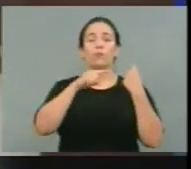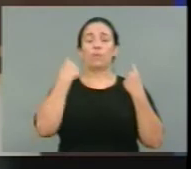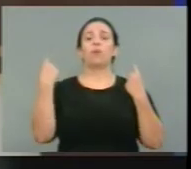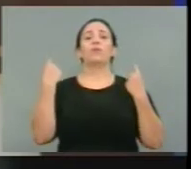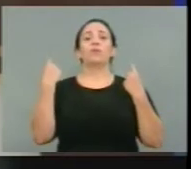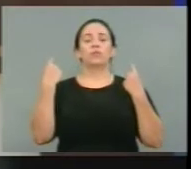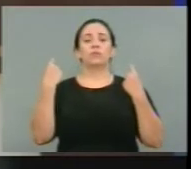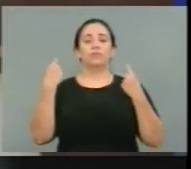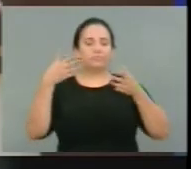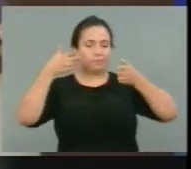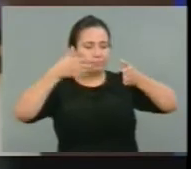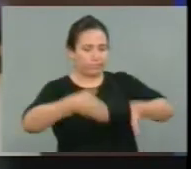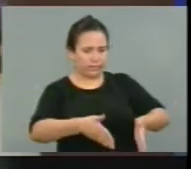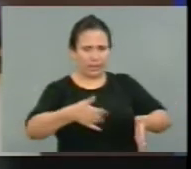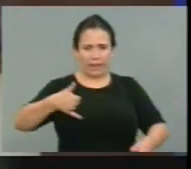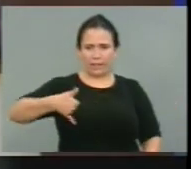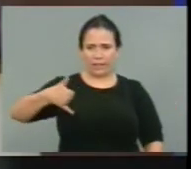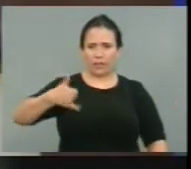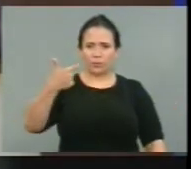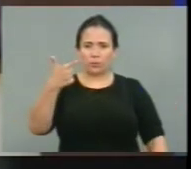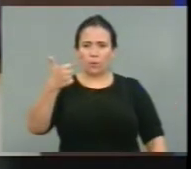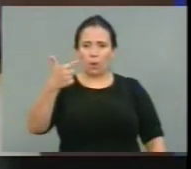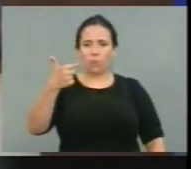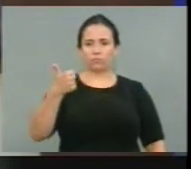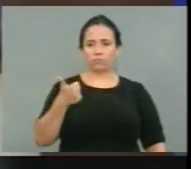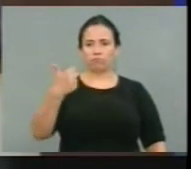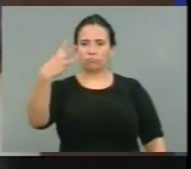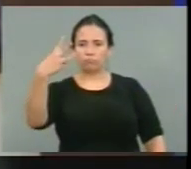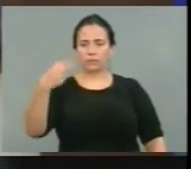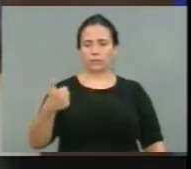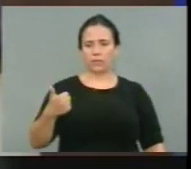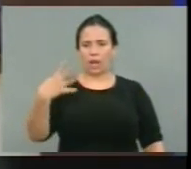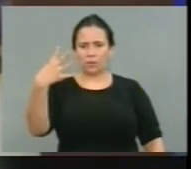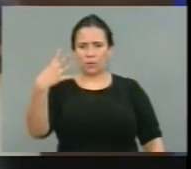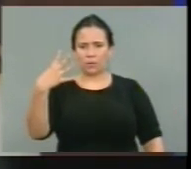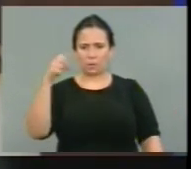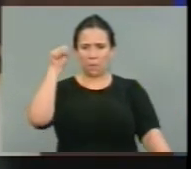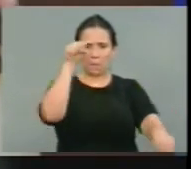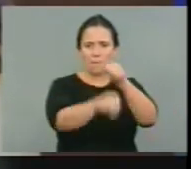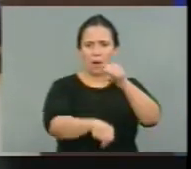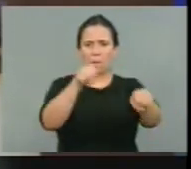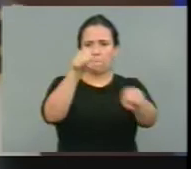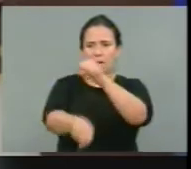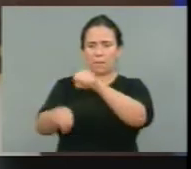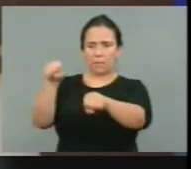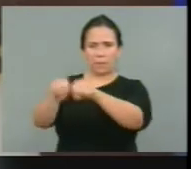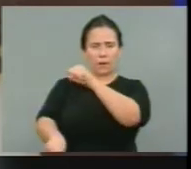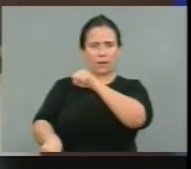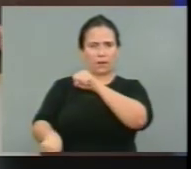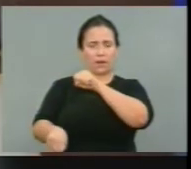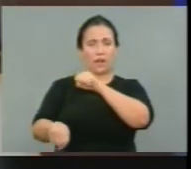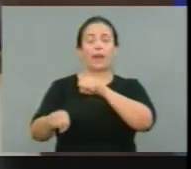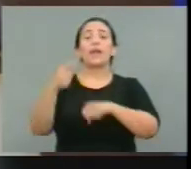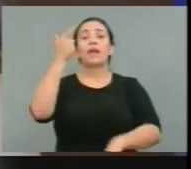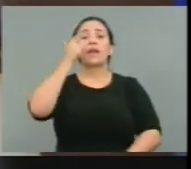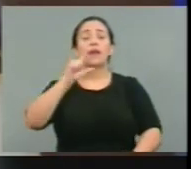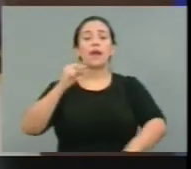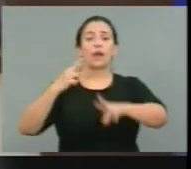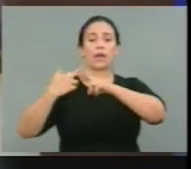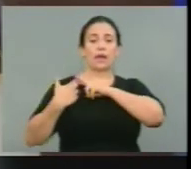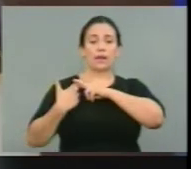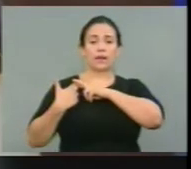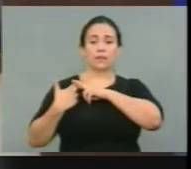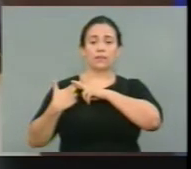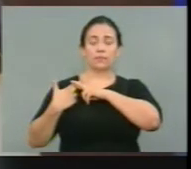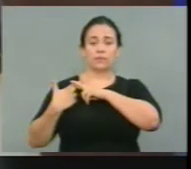Enterrar pessoas de 12, 13, 14 anos executadas. Não pode ser. E os responsáveis têm que